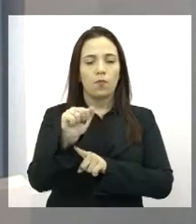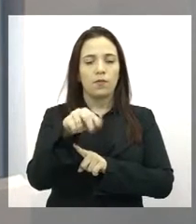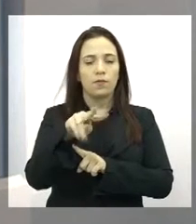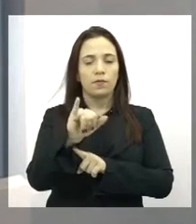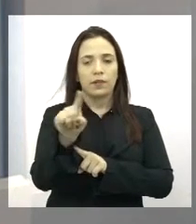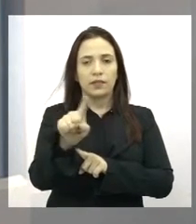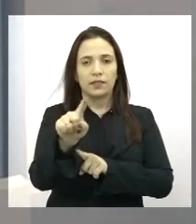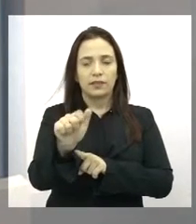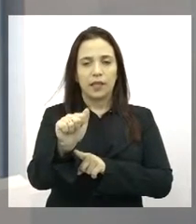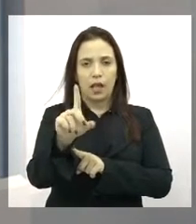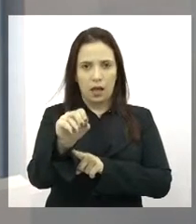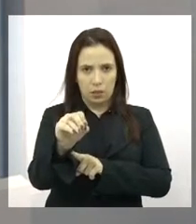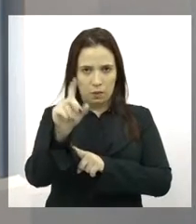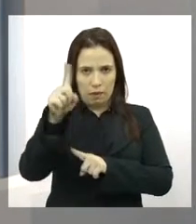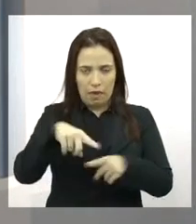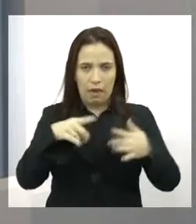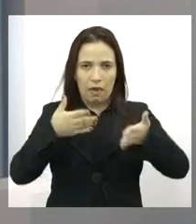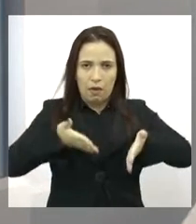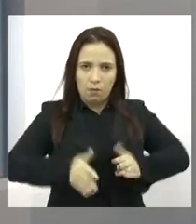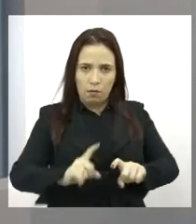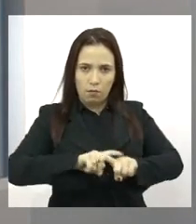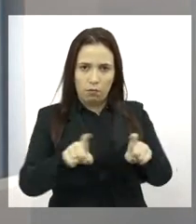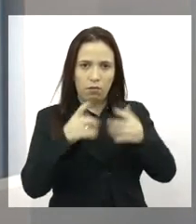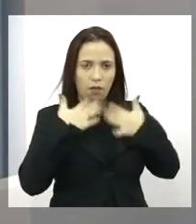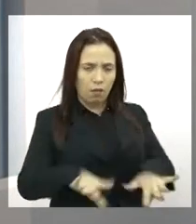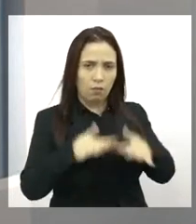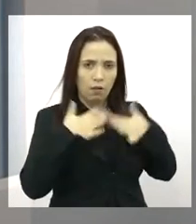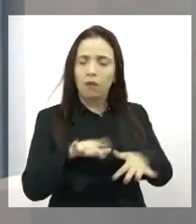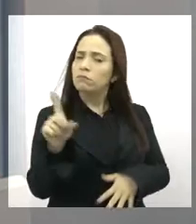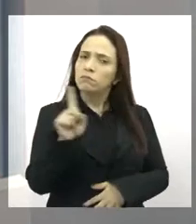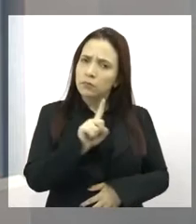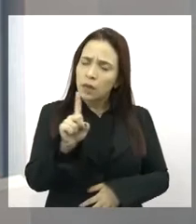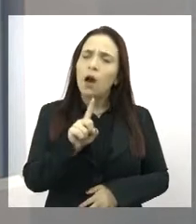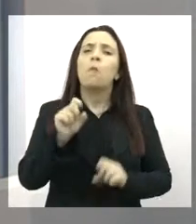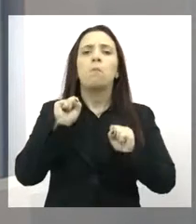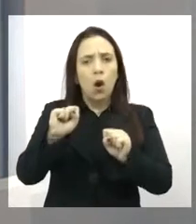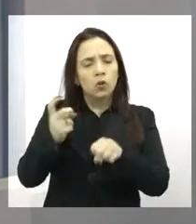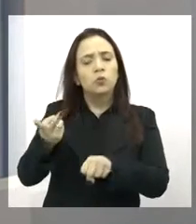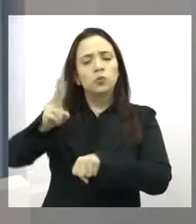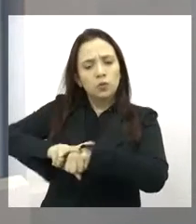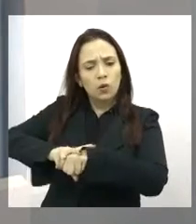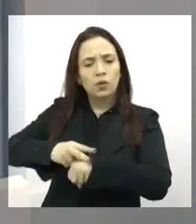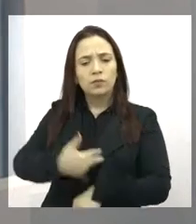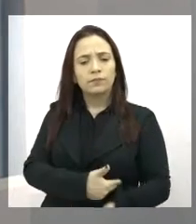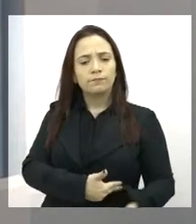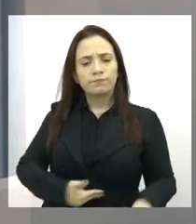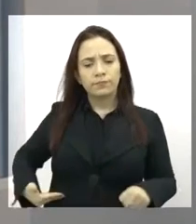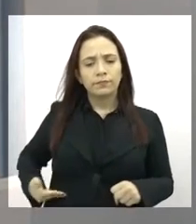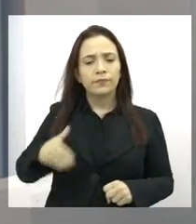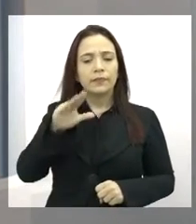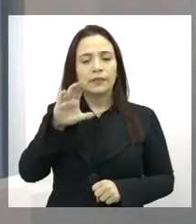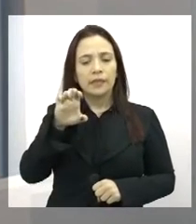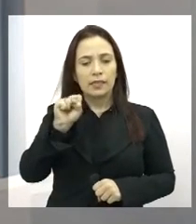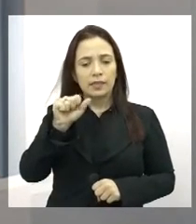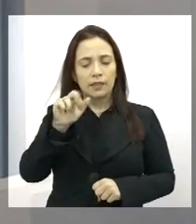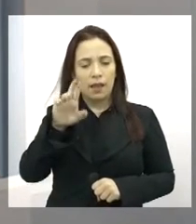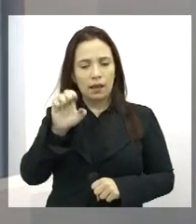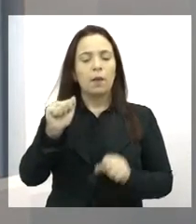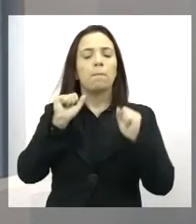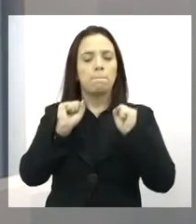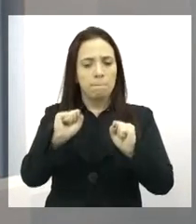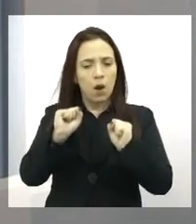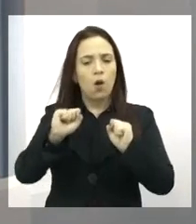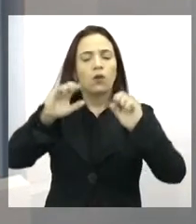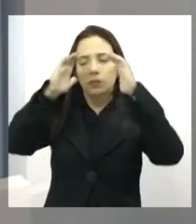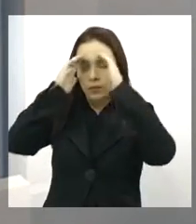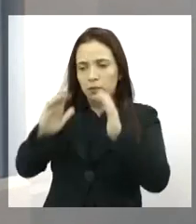a gente está necessariamente falando de parto normal, e não é isso. O parto cesário, ele também deve ser humanizado, né? Seja parto